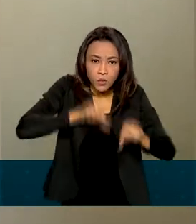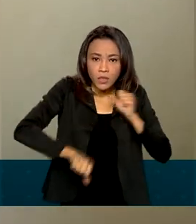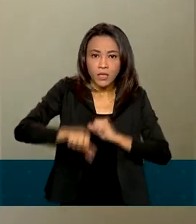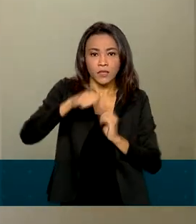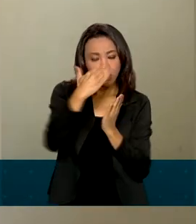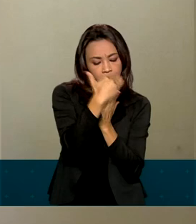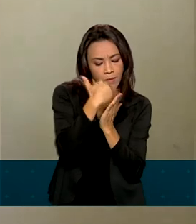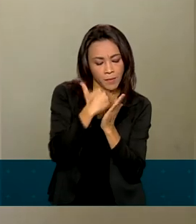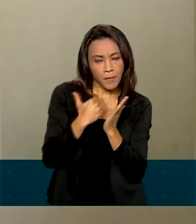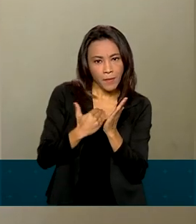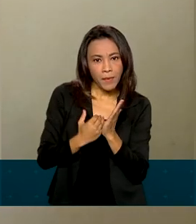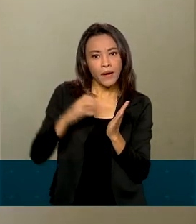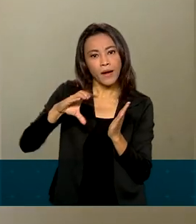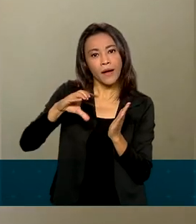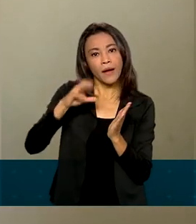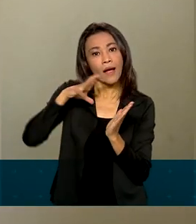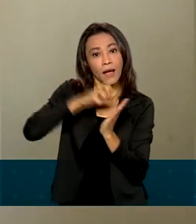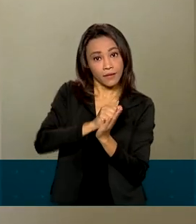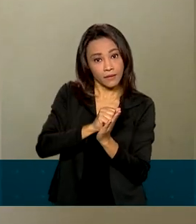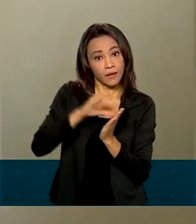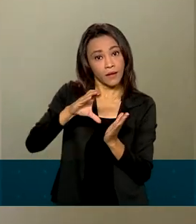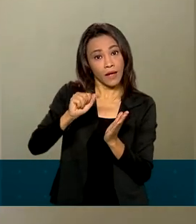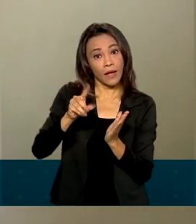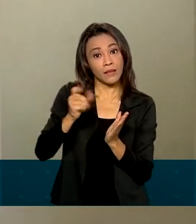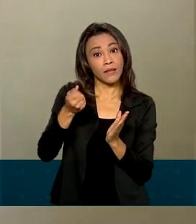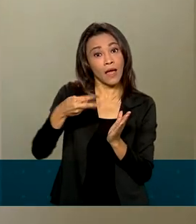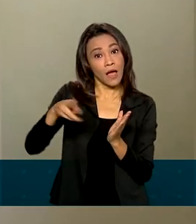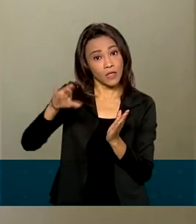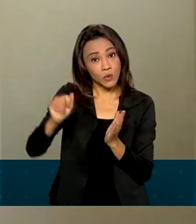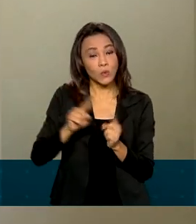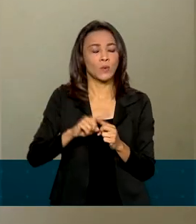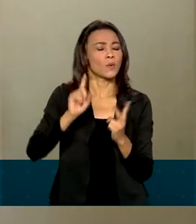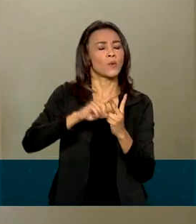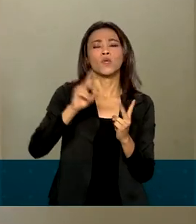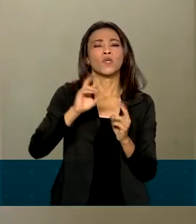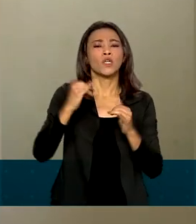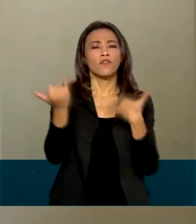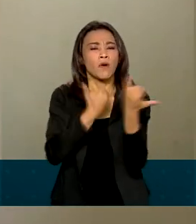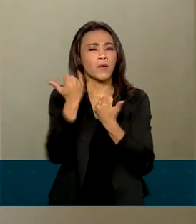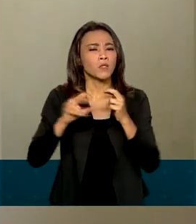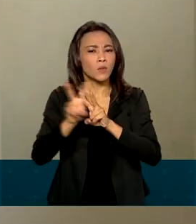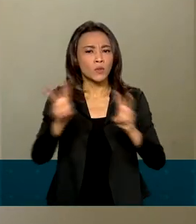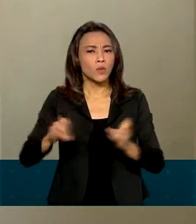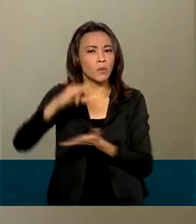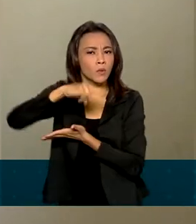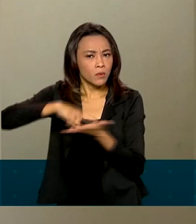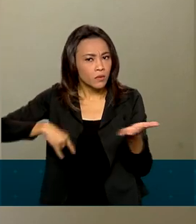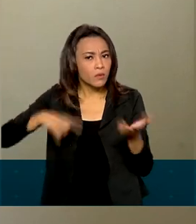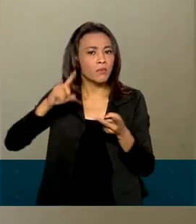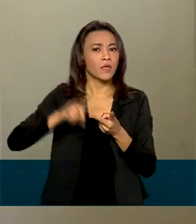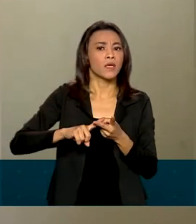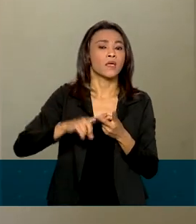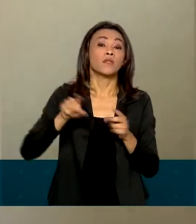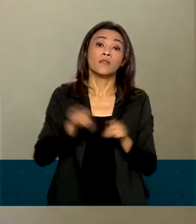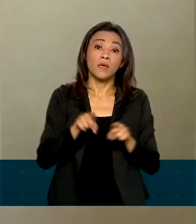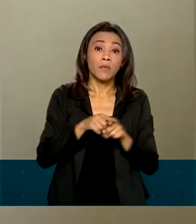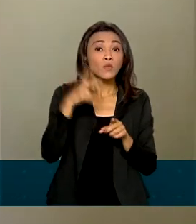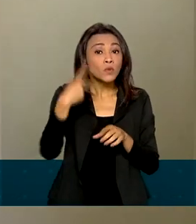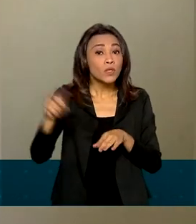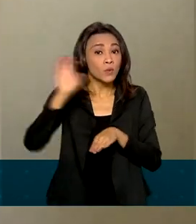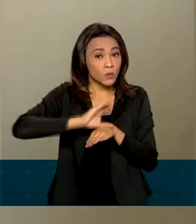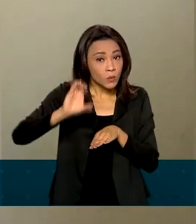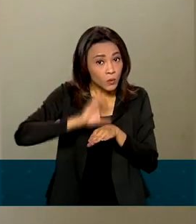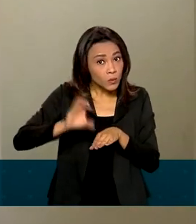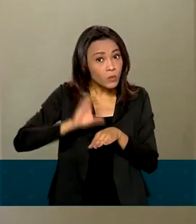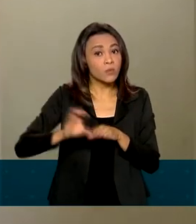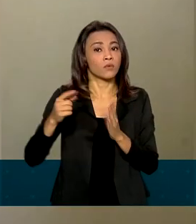unificação de informações e registros, higienização dos seus cursos por meio de eliminação de